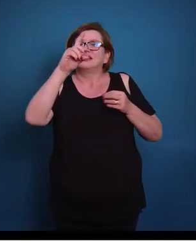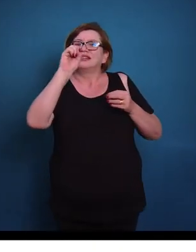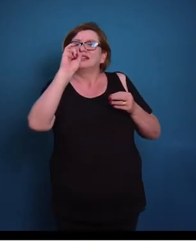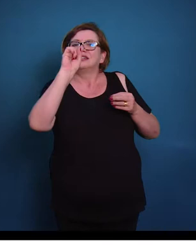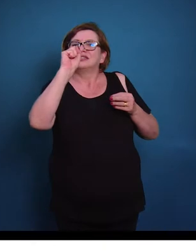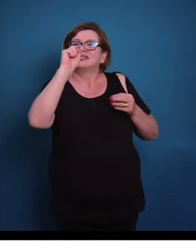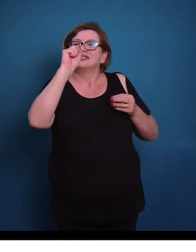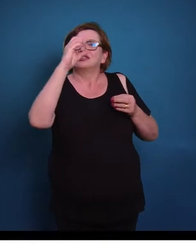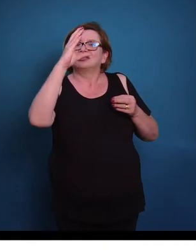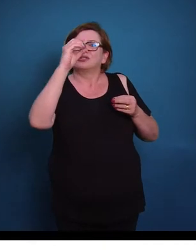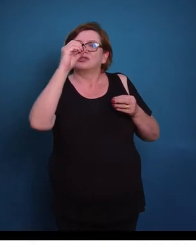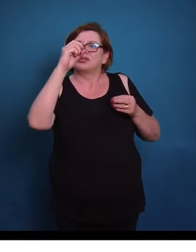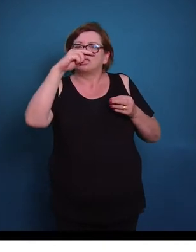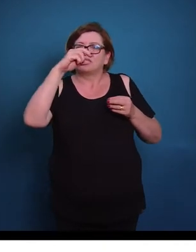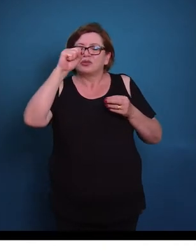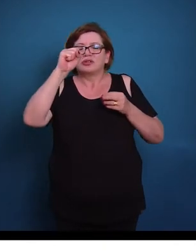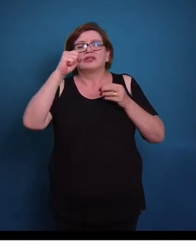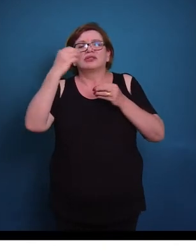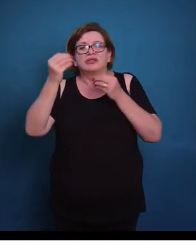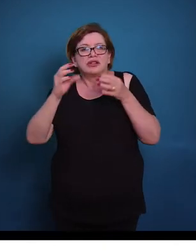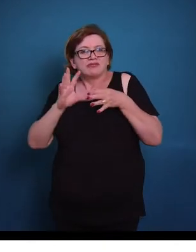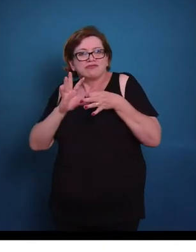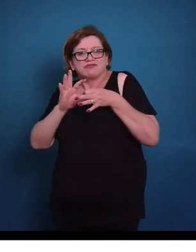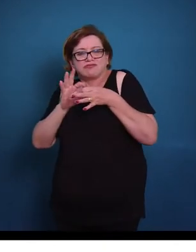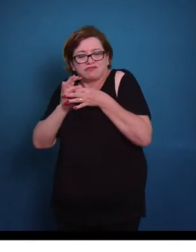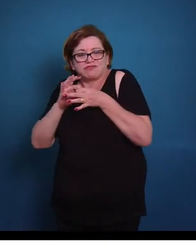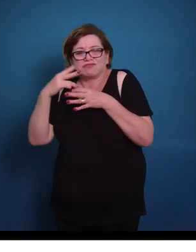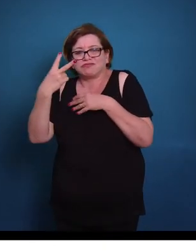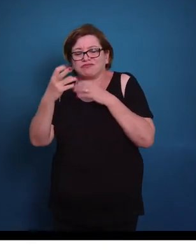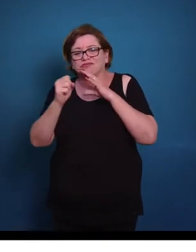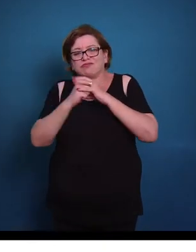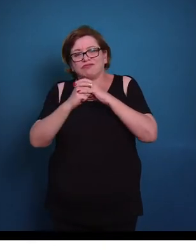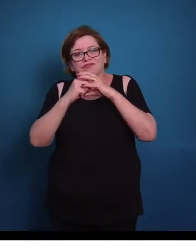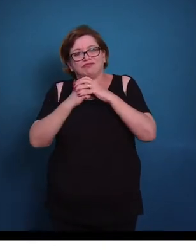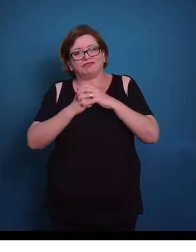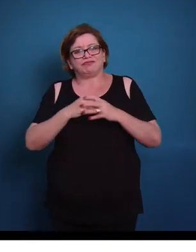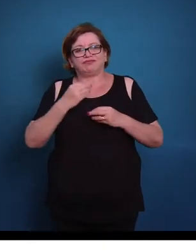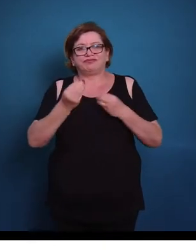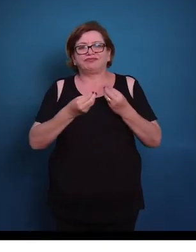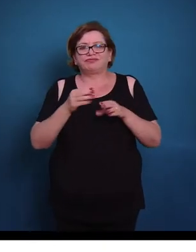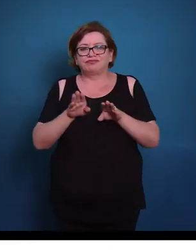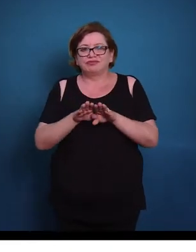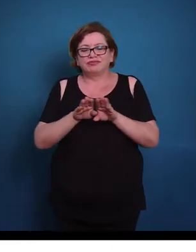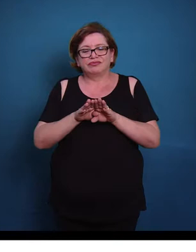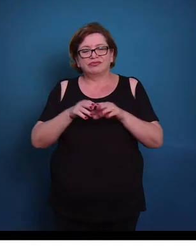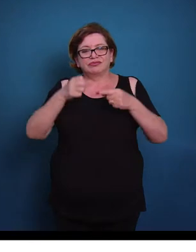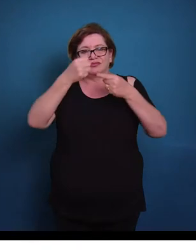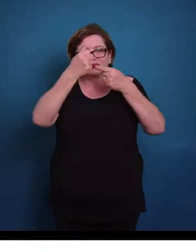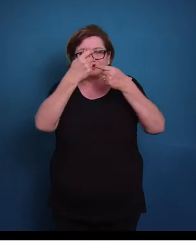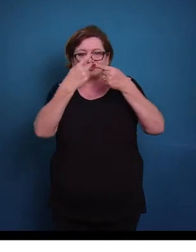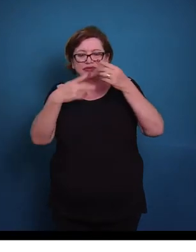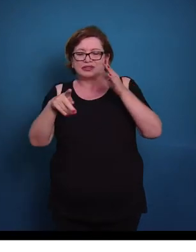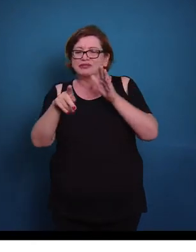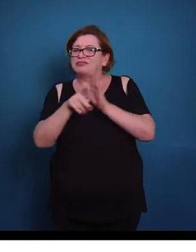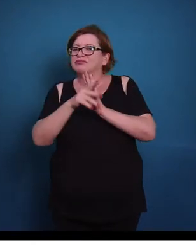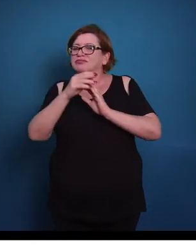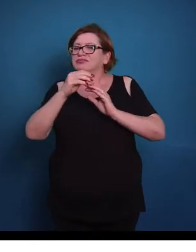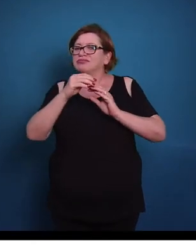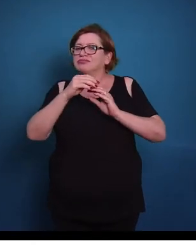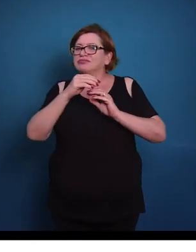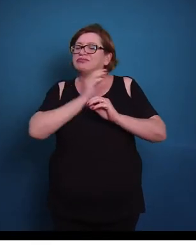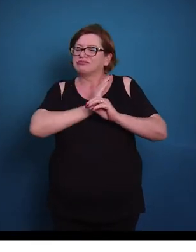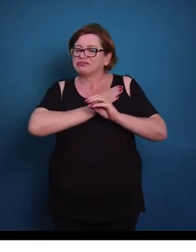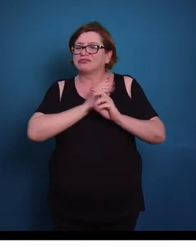intercalares, onde nós temos a junção de uma célula com outra célula. E uma outra característica também que difere do músculo